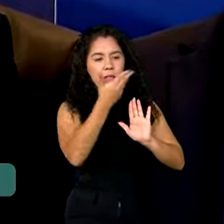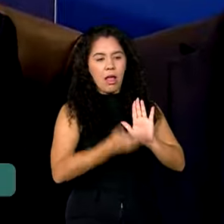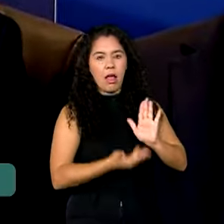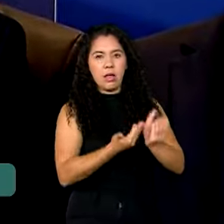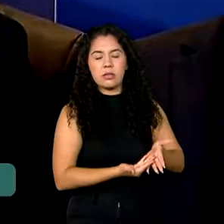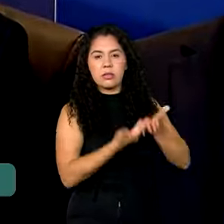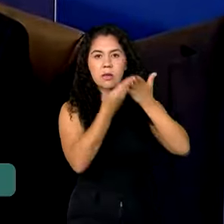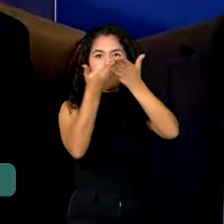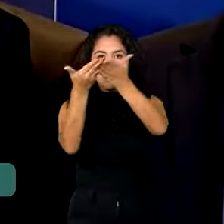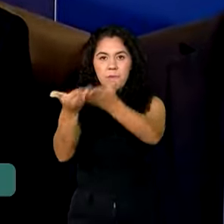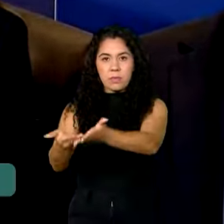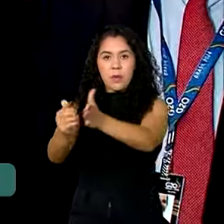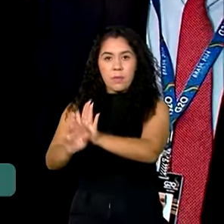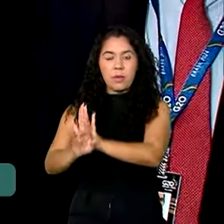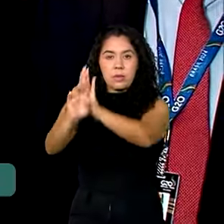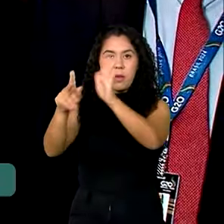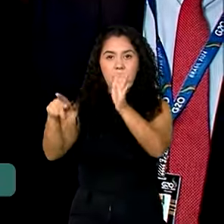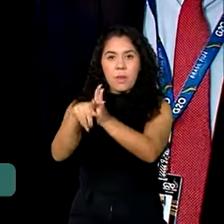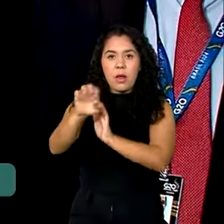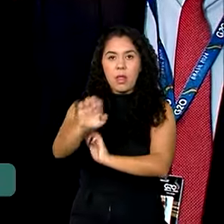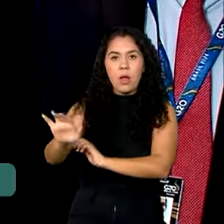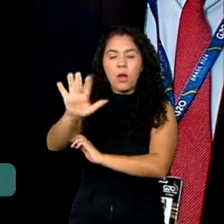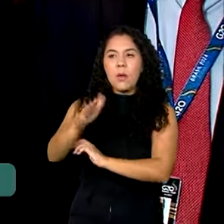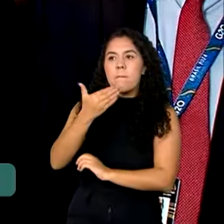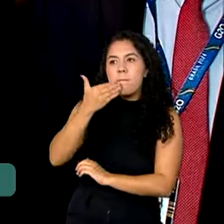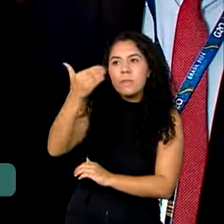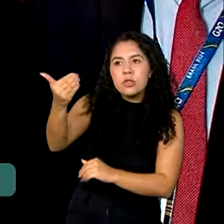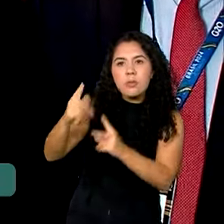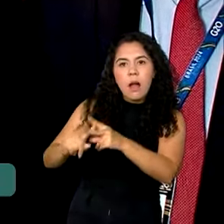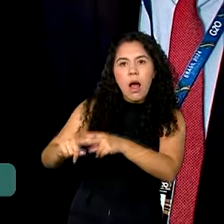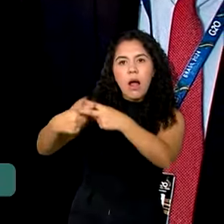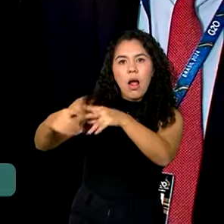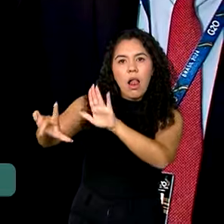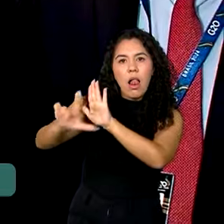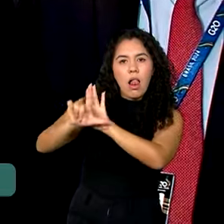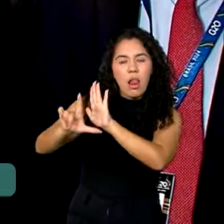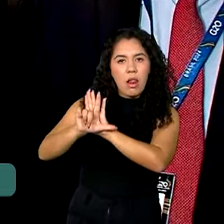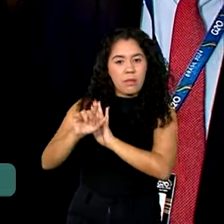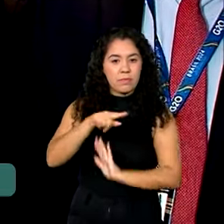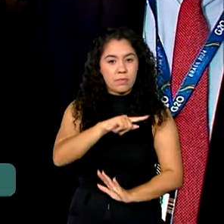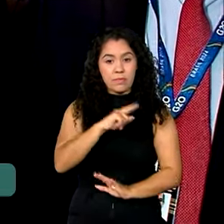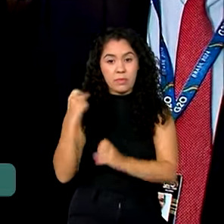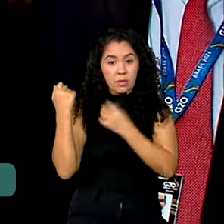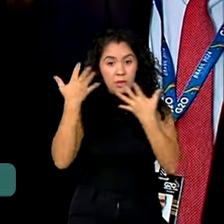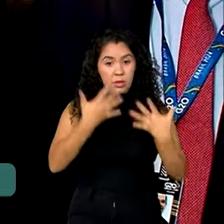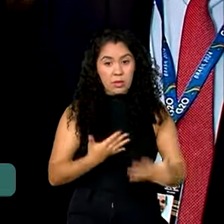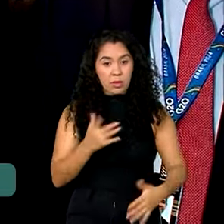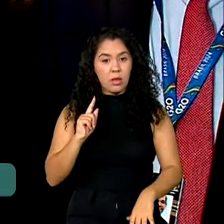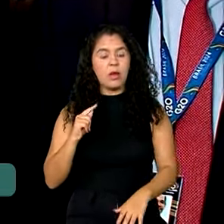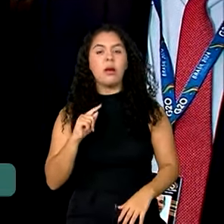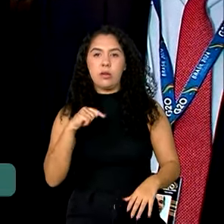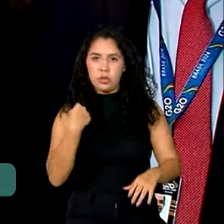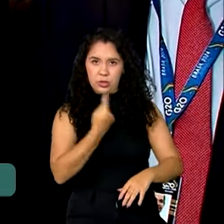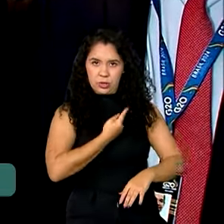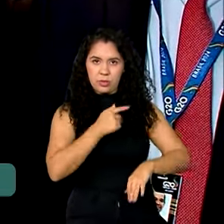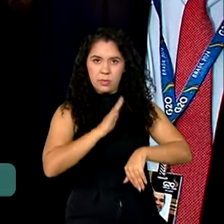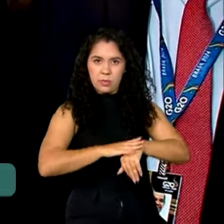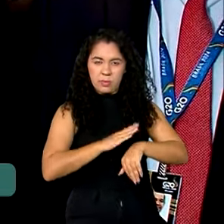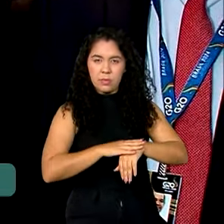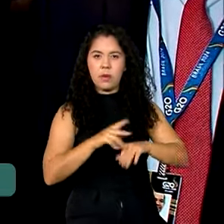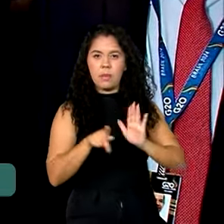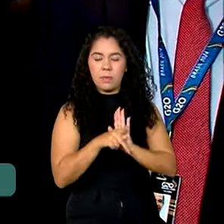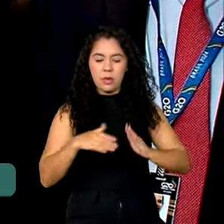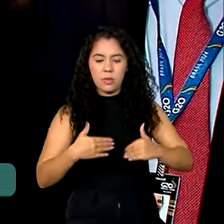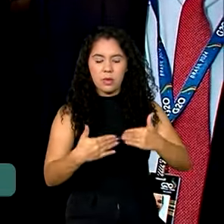pedindo a revisão da lei. O Brasil, o Ministério das Relações Exteriores e o Ministério da Agricultura, protocolou um documento pedindo a